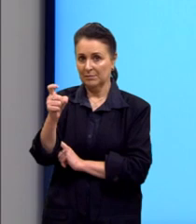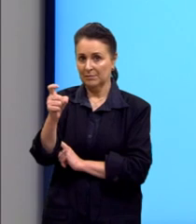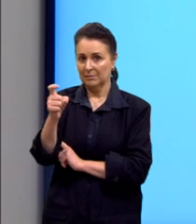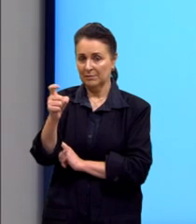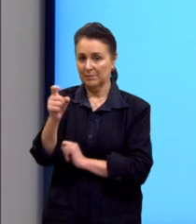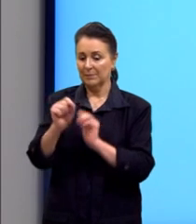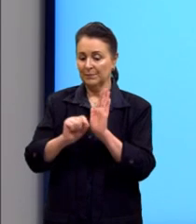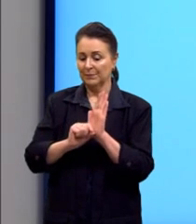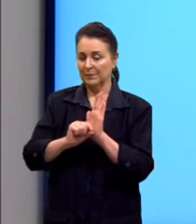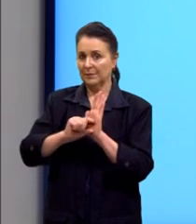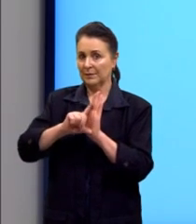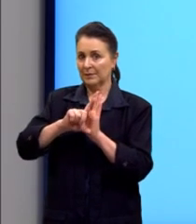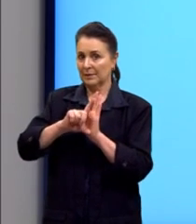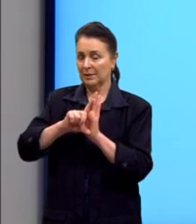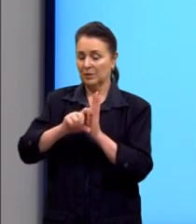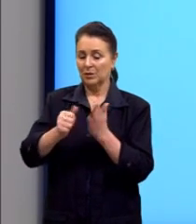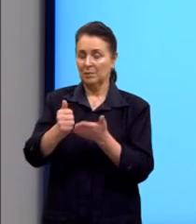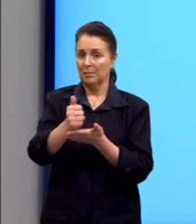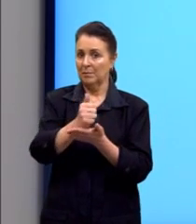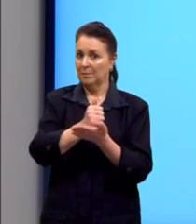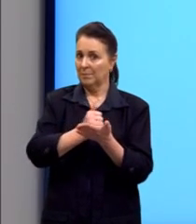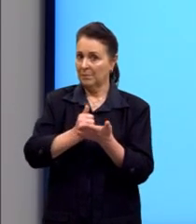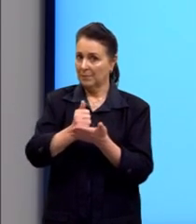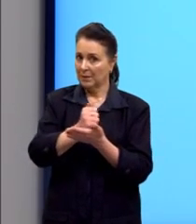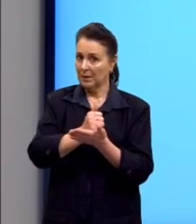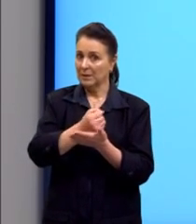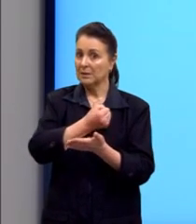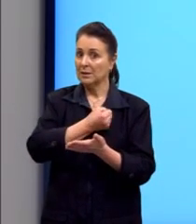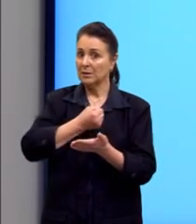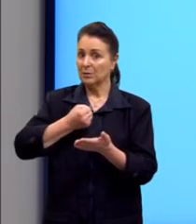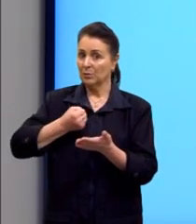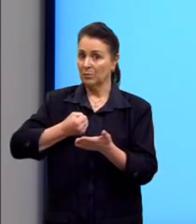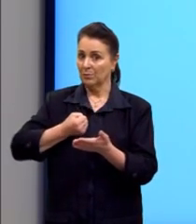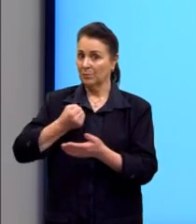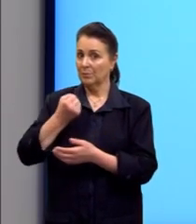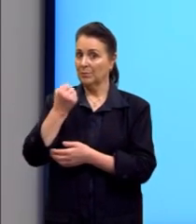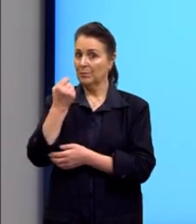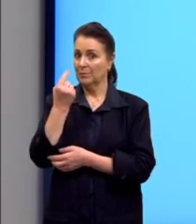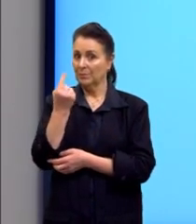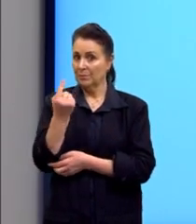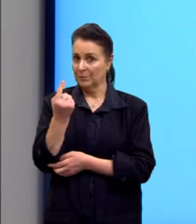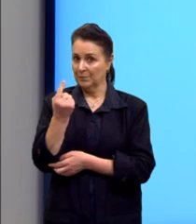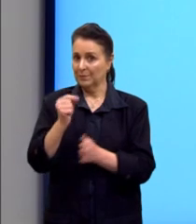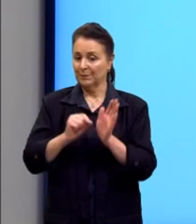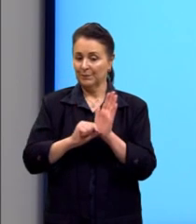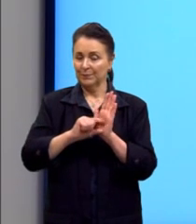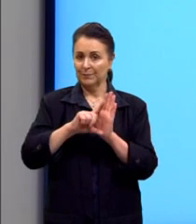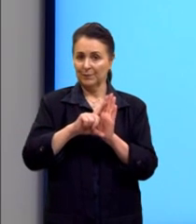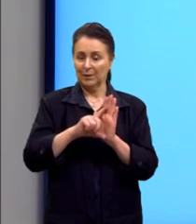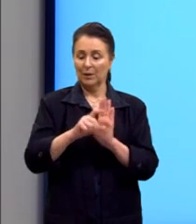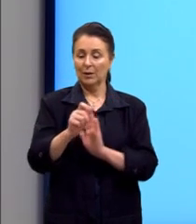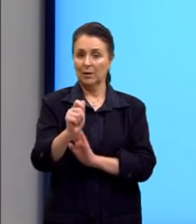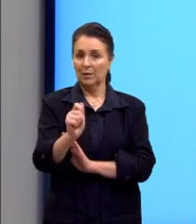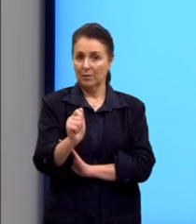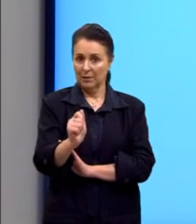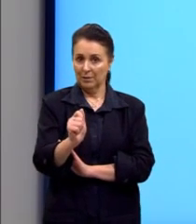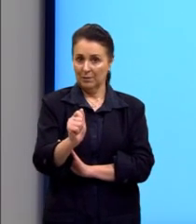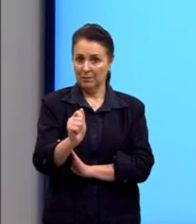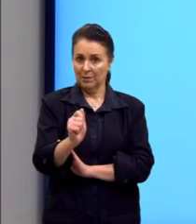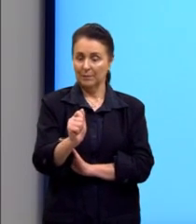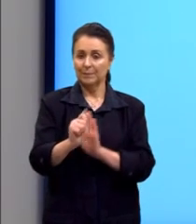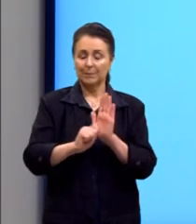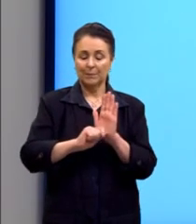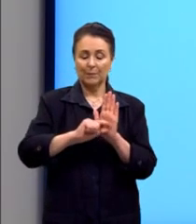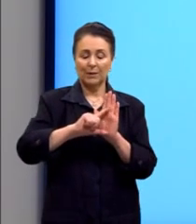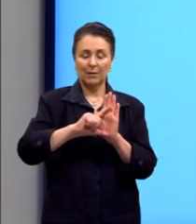ser crescente quando a base é um número maior do que 1. Então, o nosso a, né, o a tem que